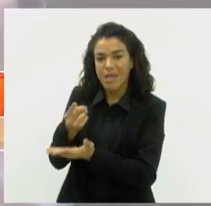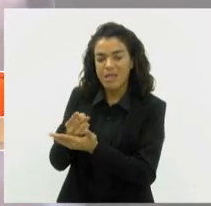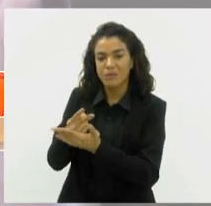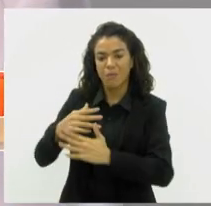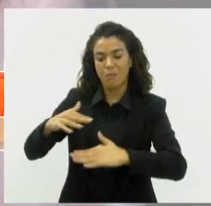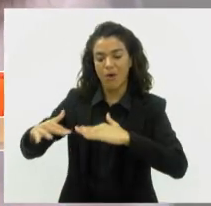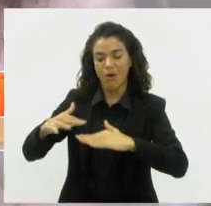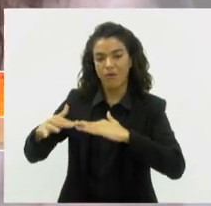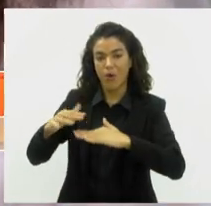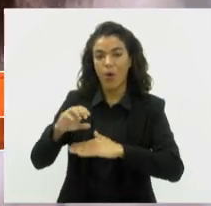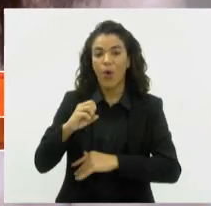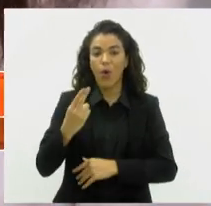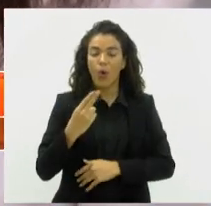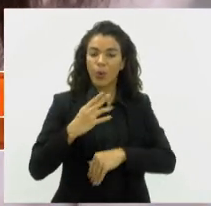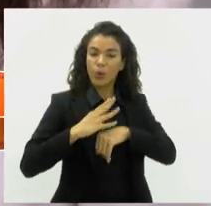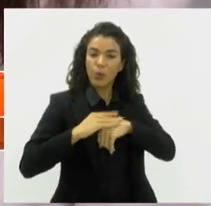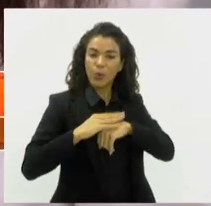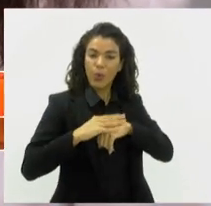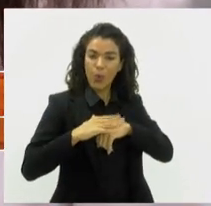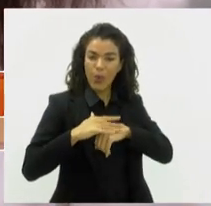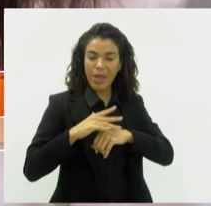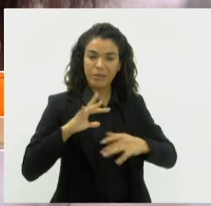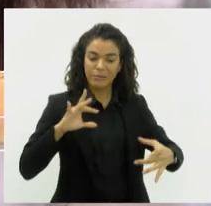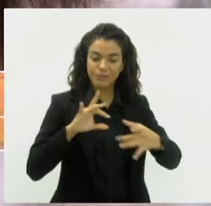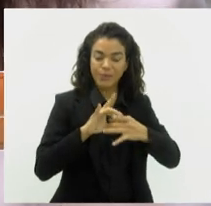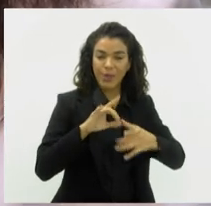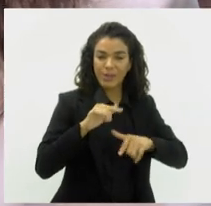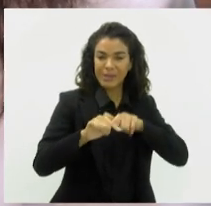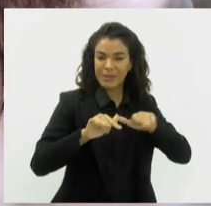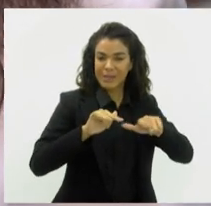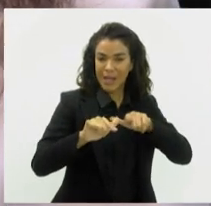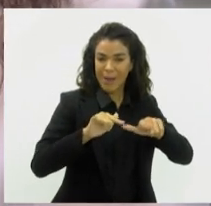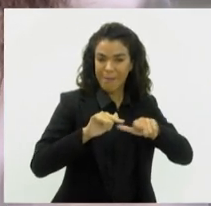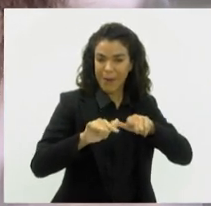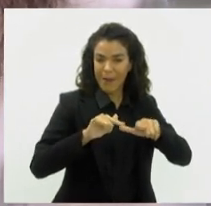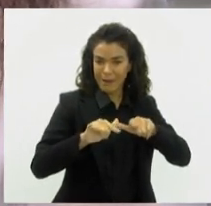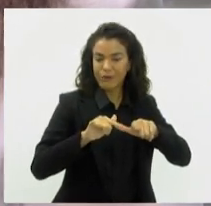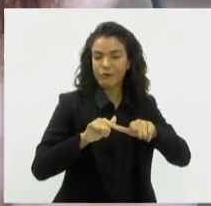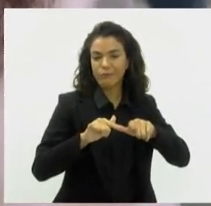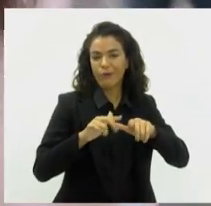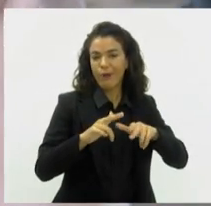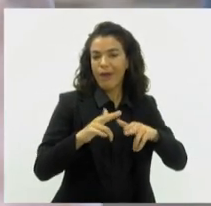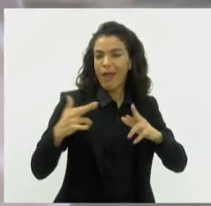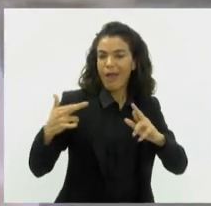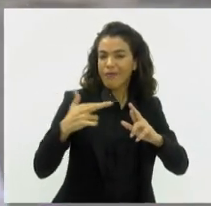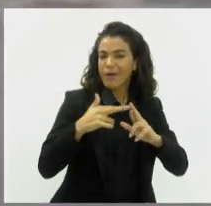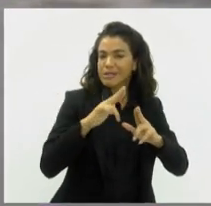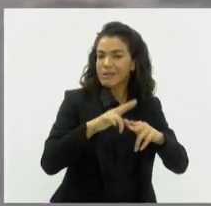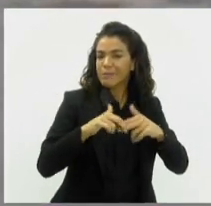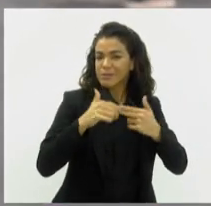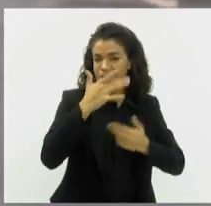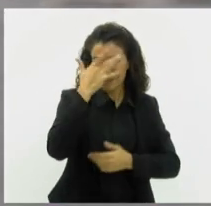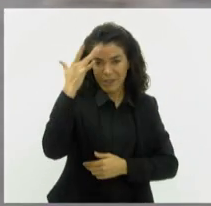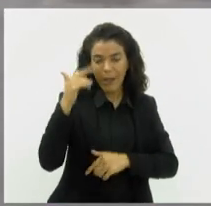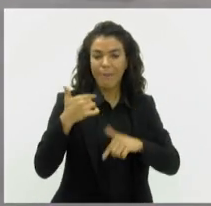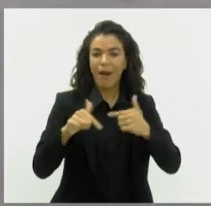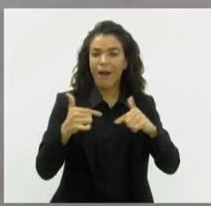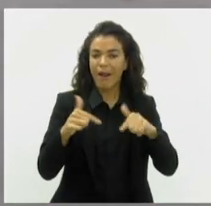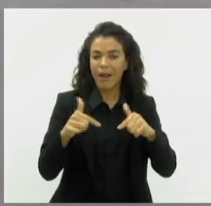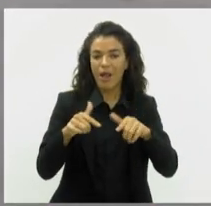doenças ocupacionais relativas ao trabalho, que é uma nomenclatura mais atualizada, referente às pessoas que trabalham em